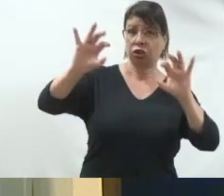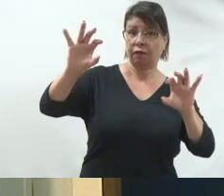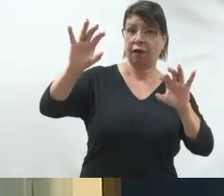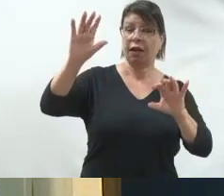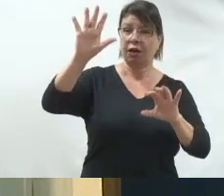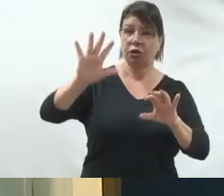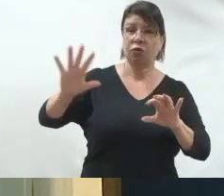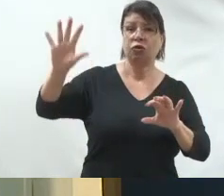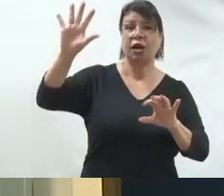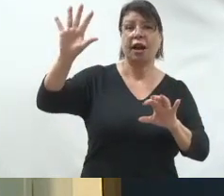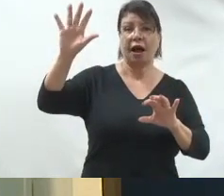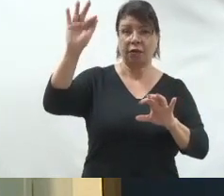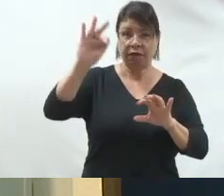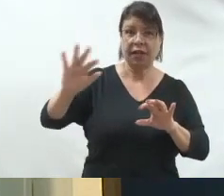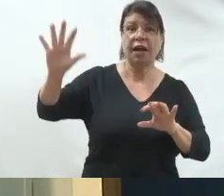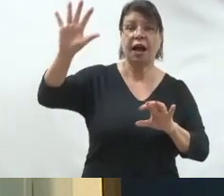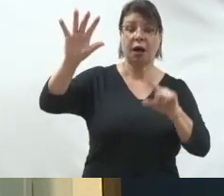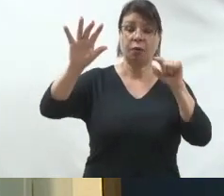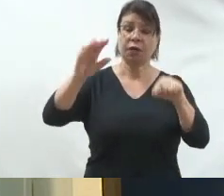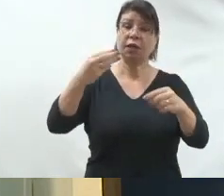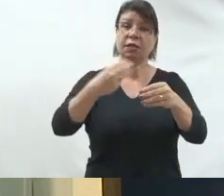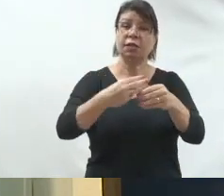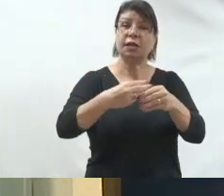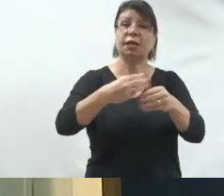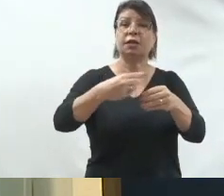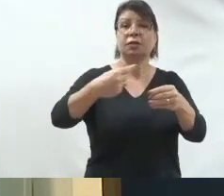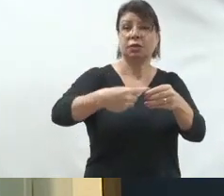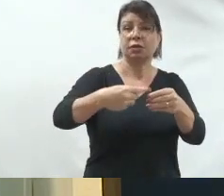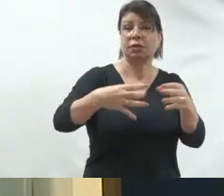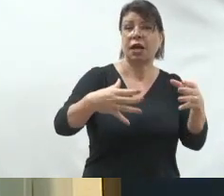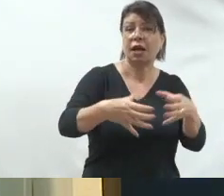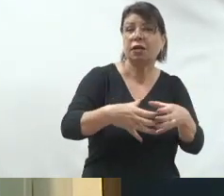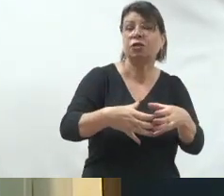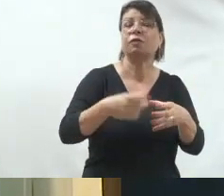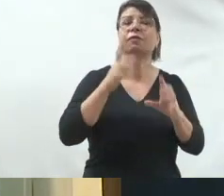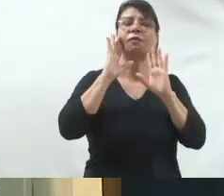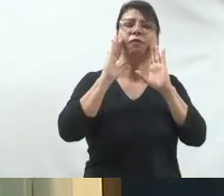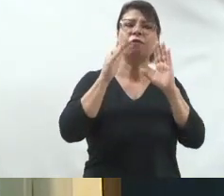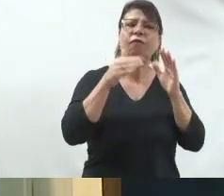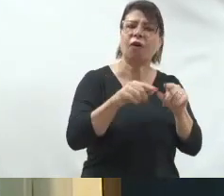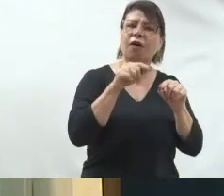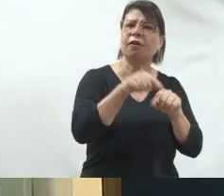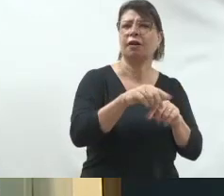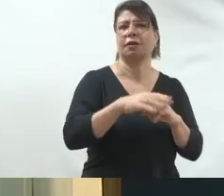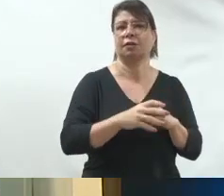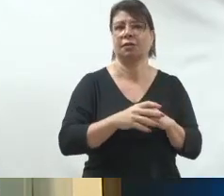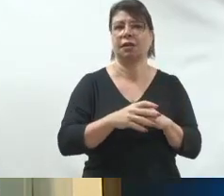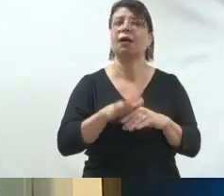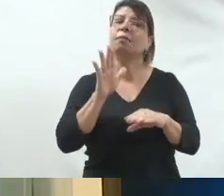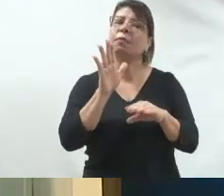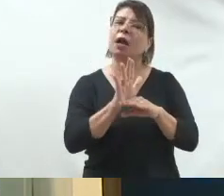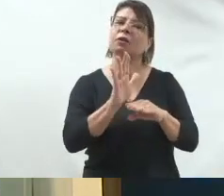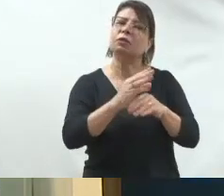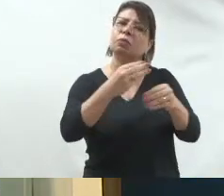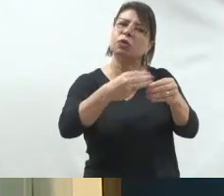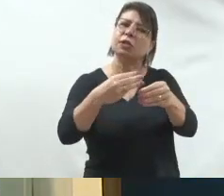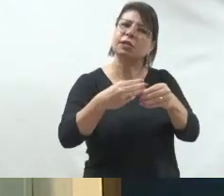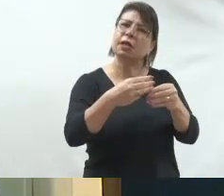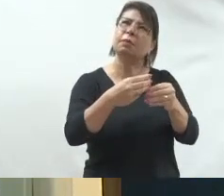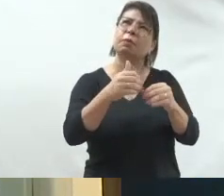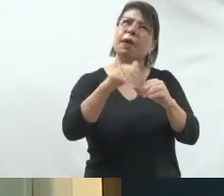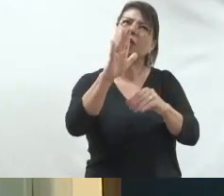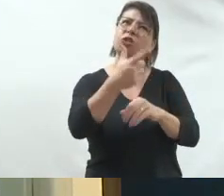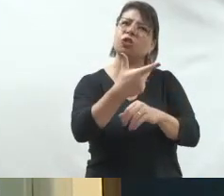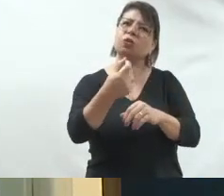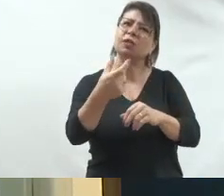espera ter sucesso com 50% mais um voto. Para quê? Para que não haja segundo turno, pelo menos naqueles municípios acima de 200 mil